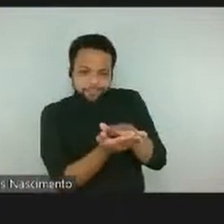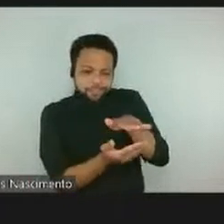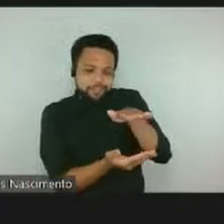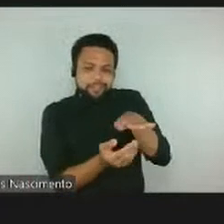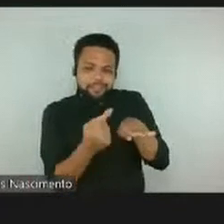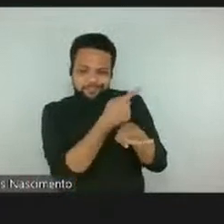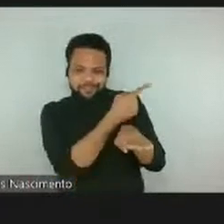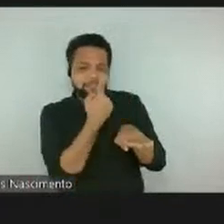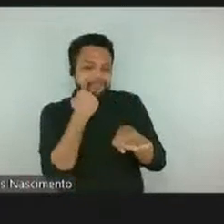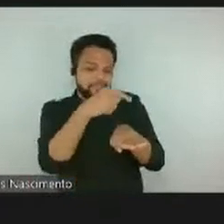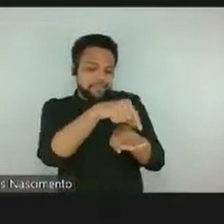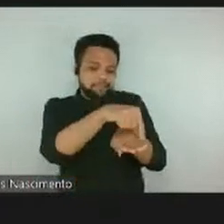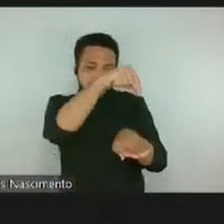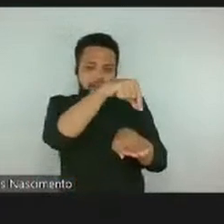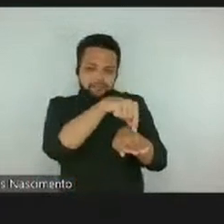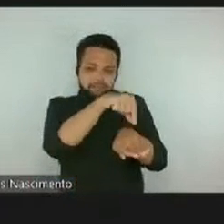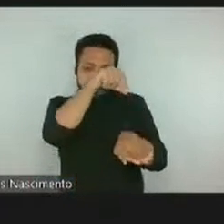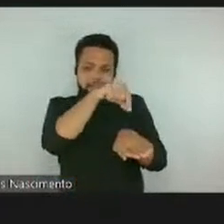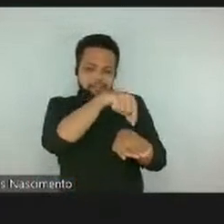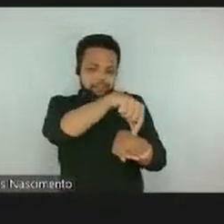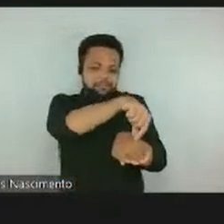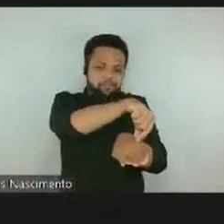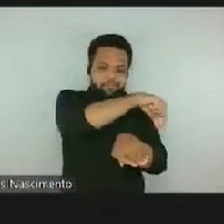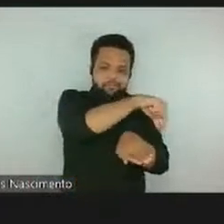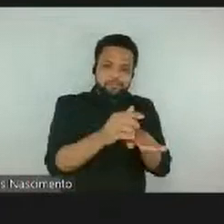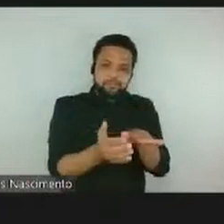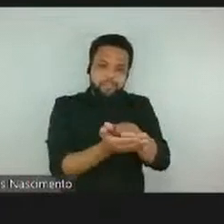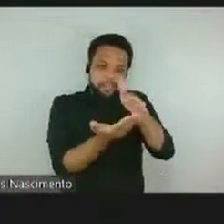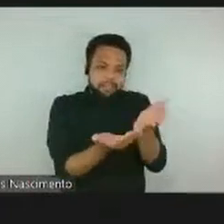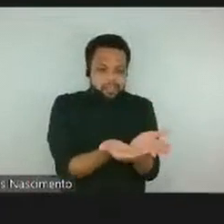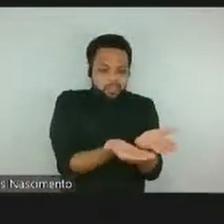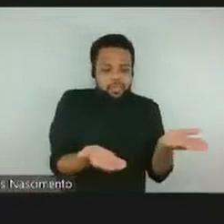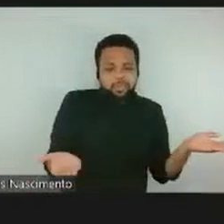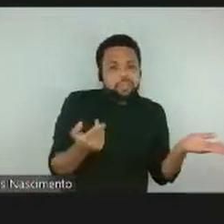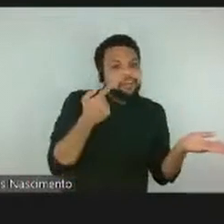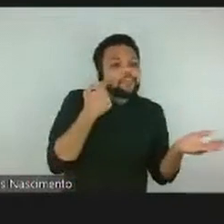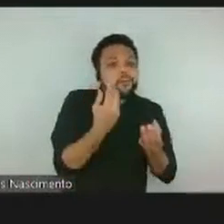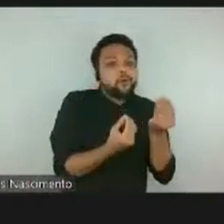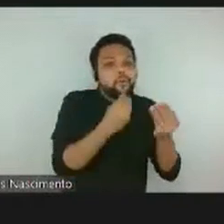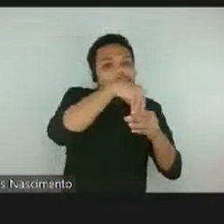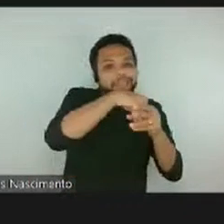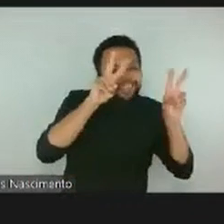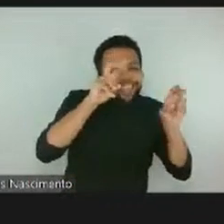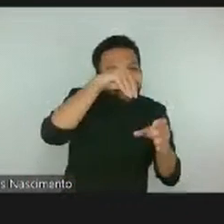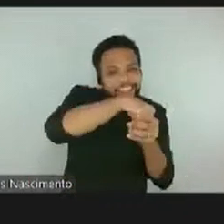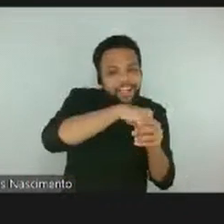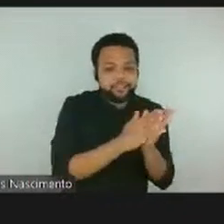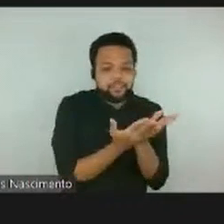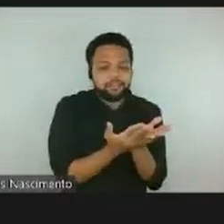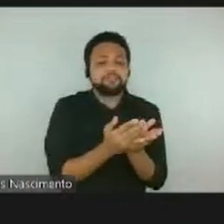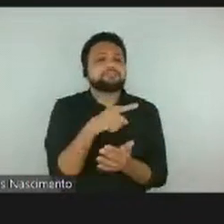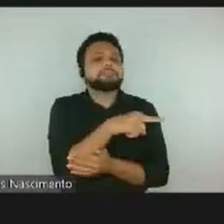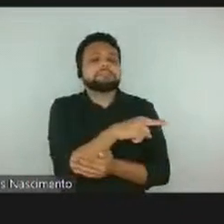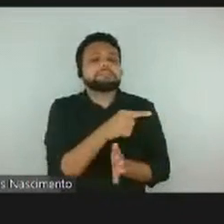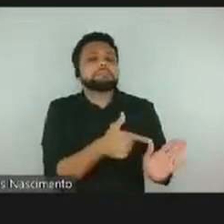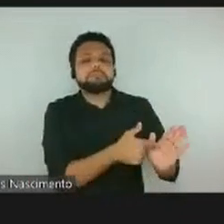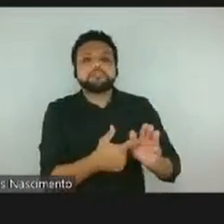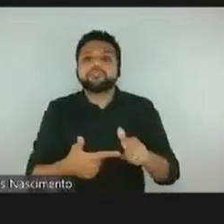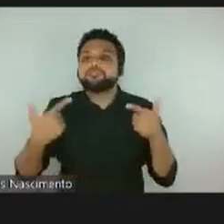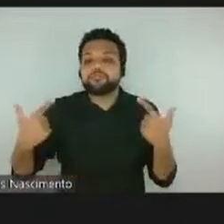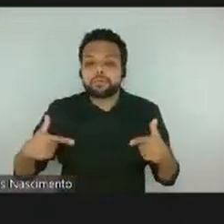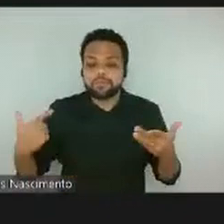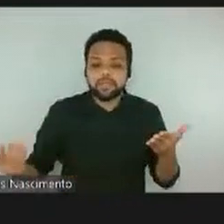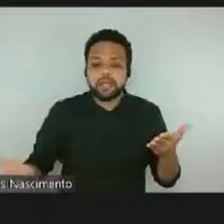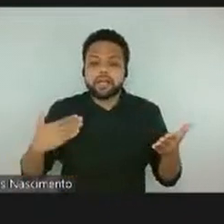interessante a visita, e nessa exposição, curiosamente, não havia um catálogo, mas um texto do